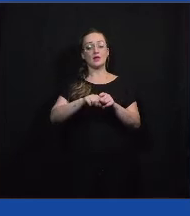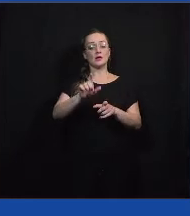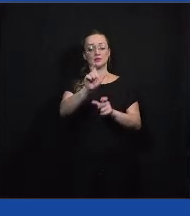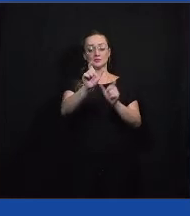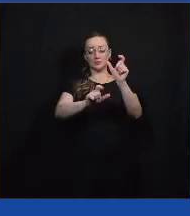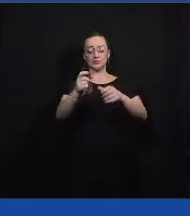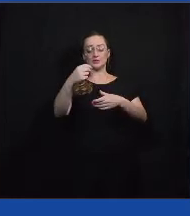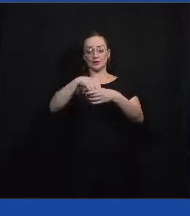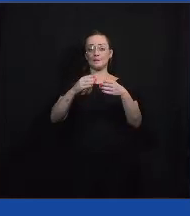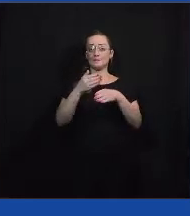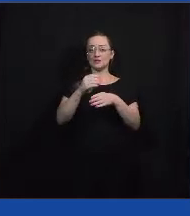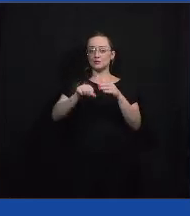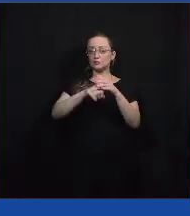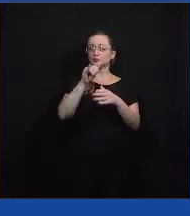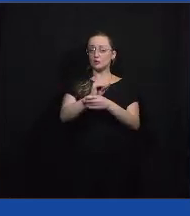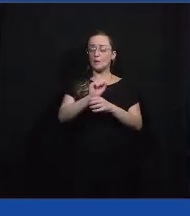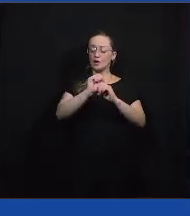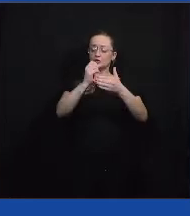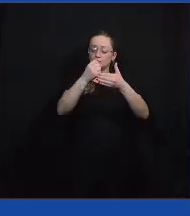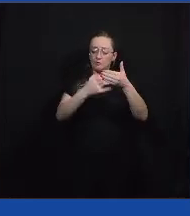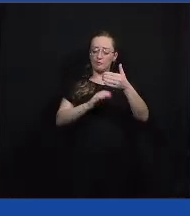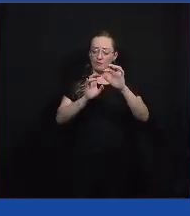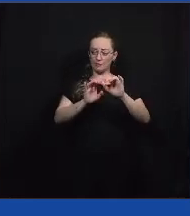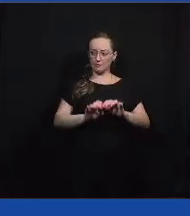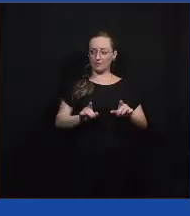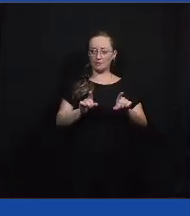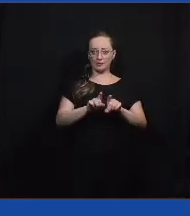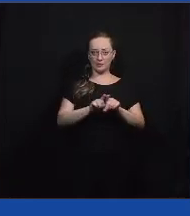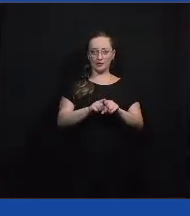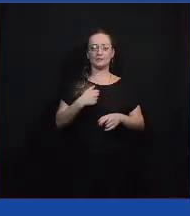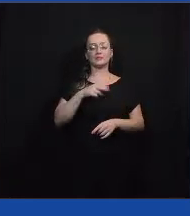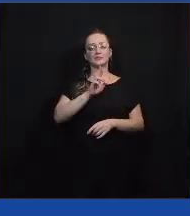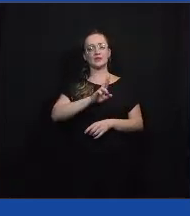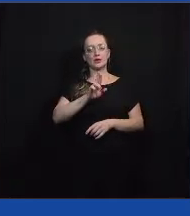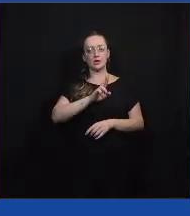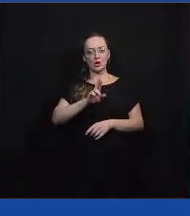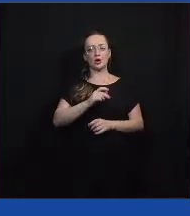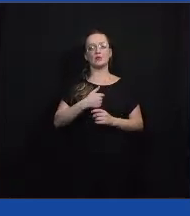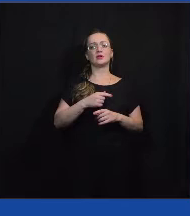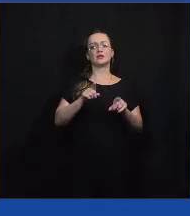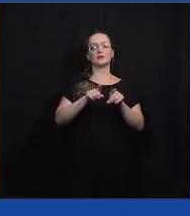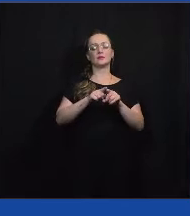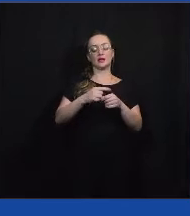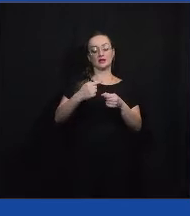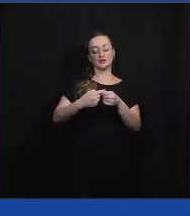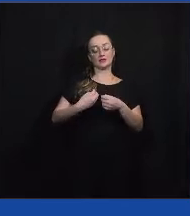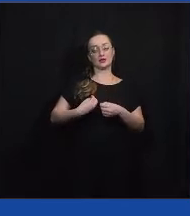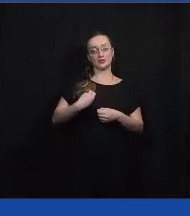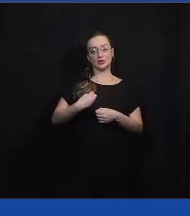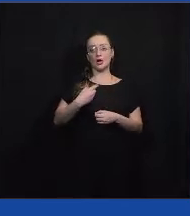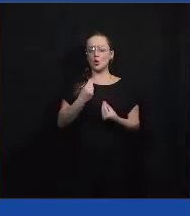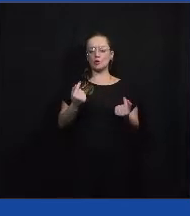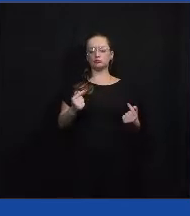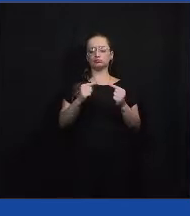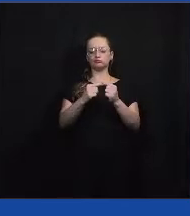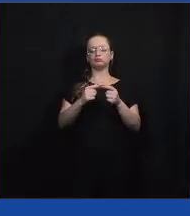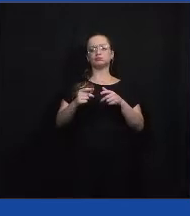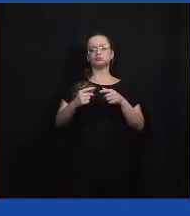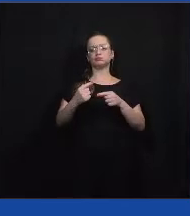até para a gente saber quem está assistindo a gente, falar o nome, a cidade que está, qual é a sua relação com a política, bem brevemente,